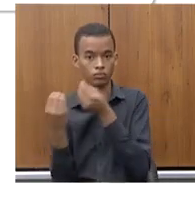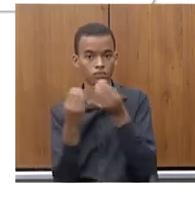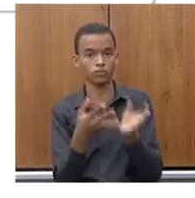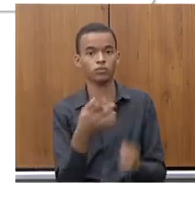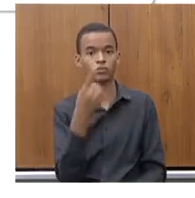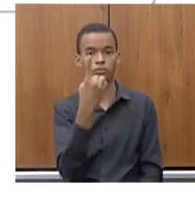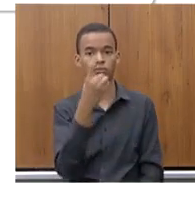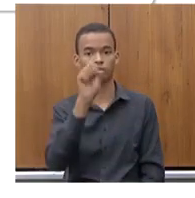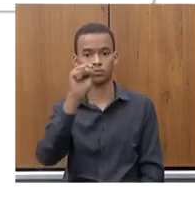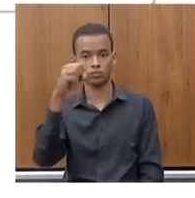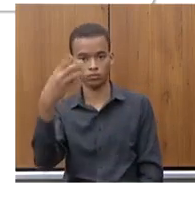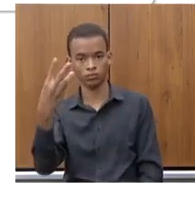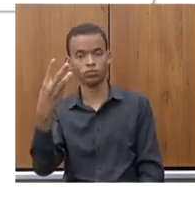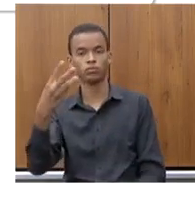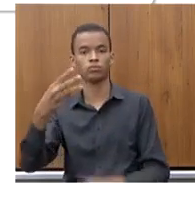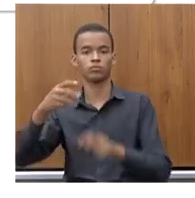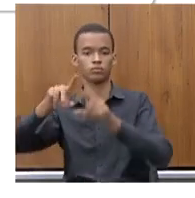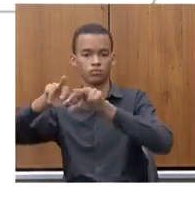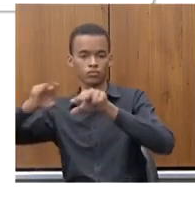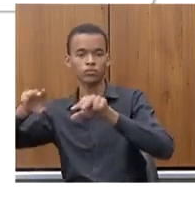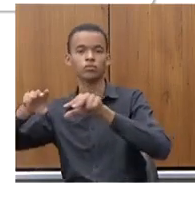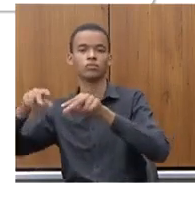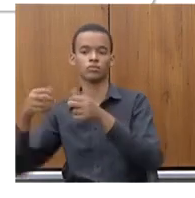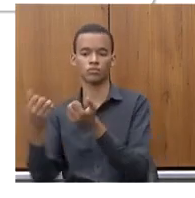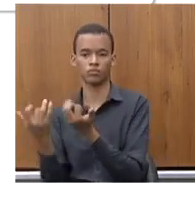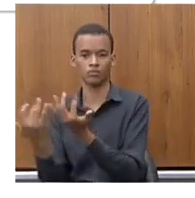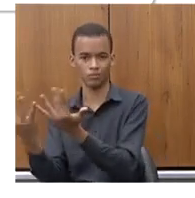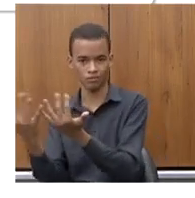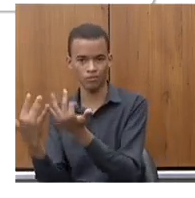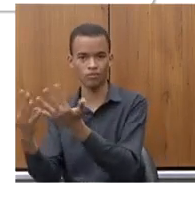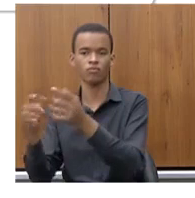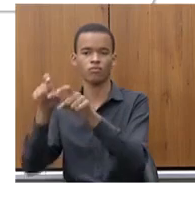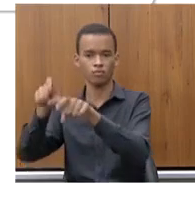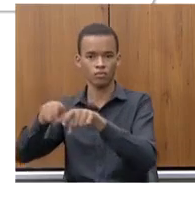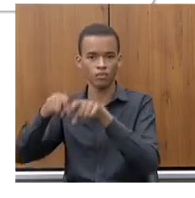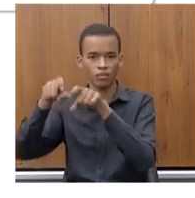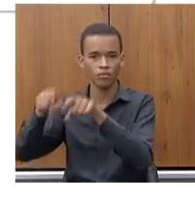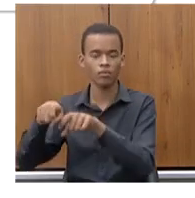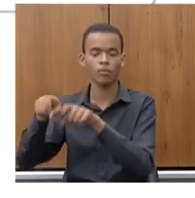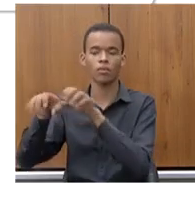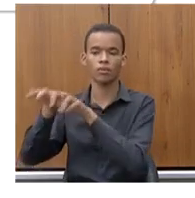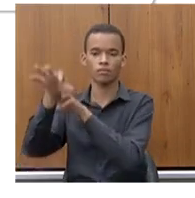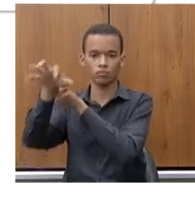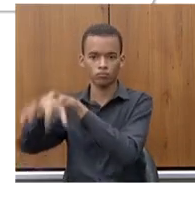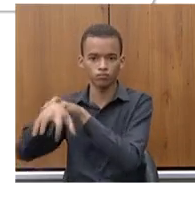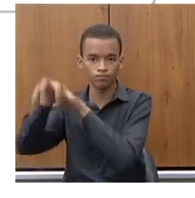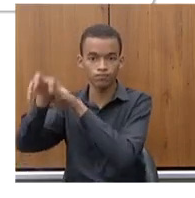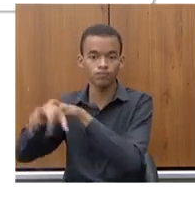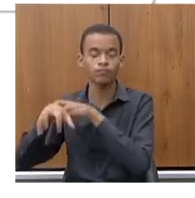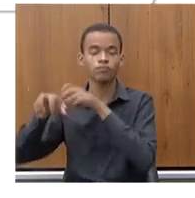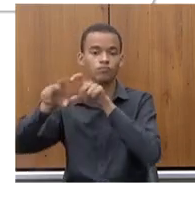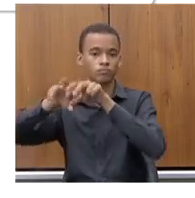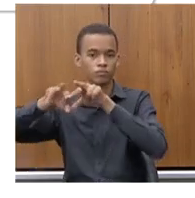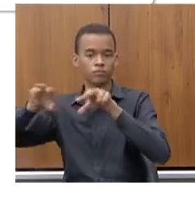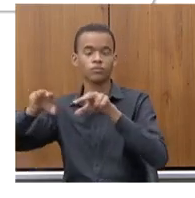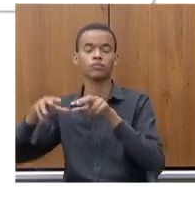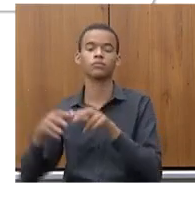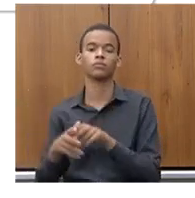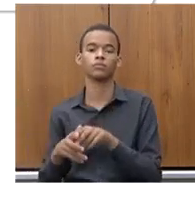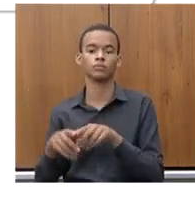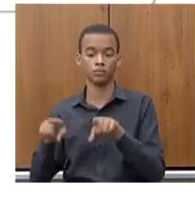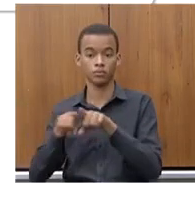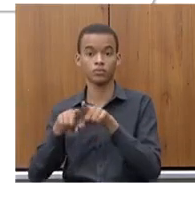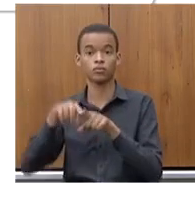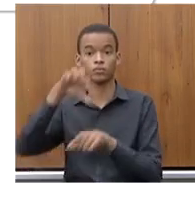equipamentos agrícolas escavadeiras tratores mais de 900 itens de